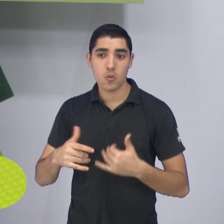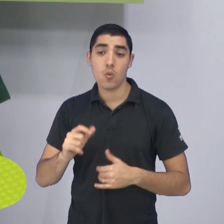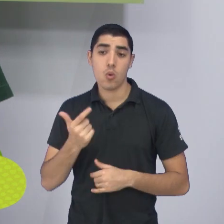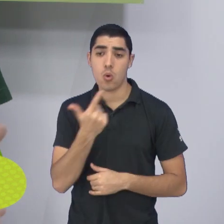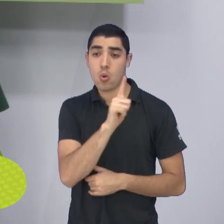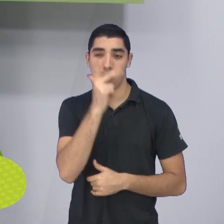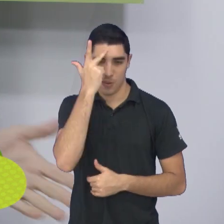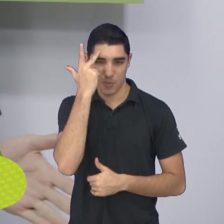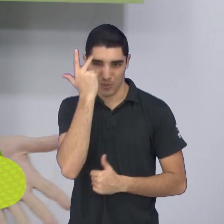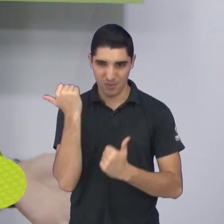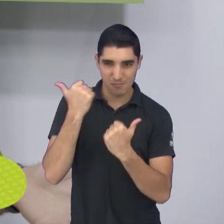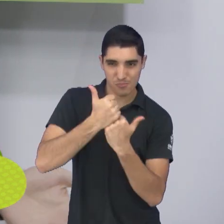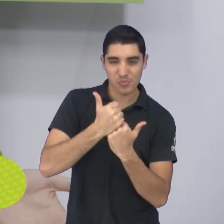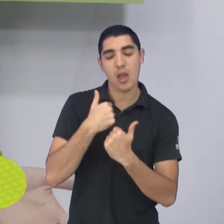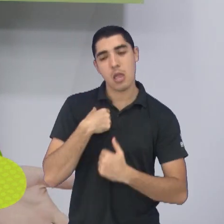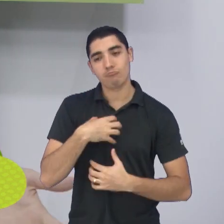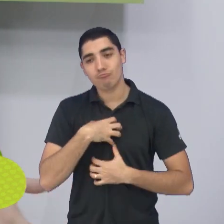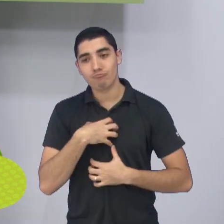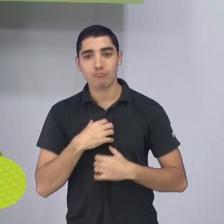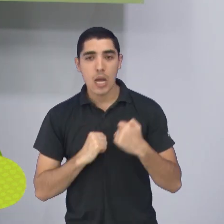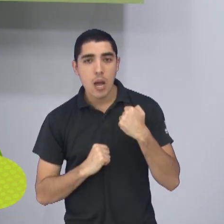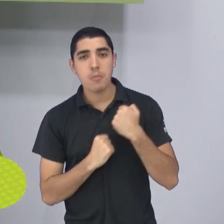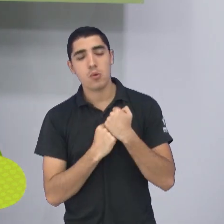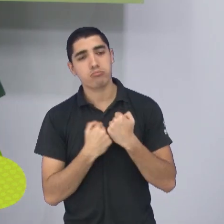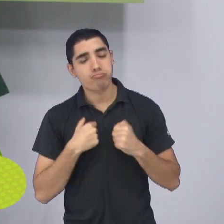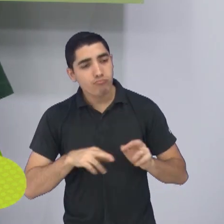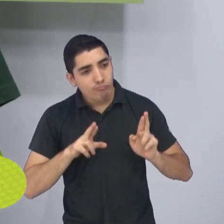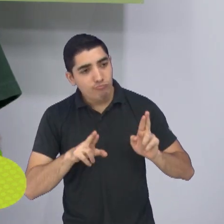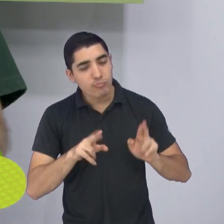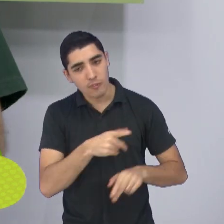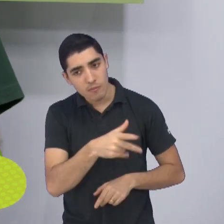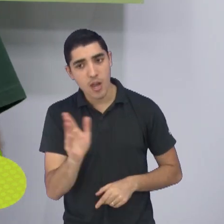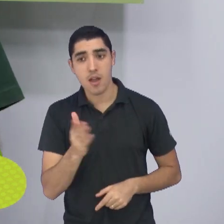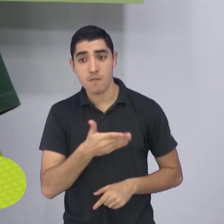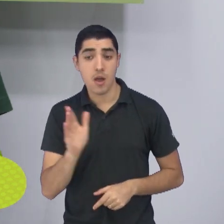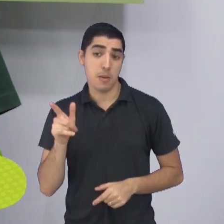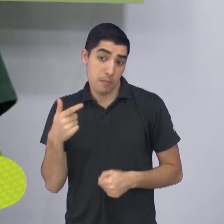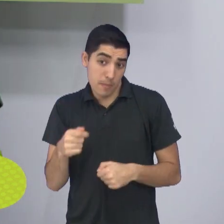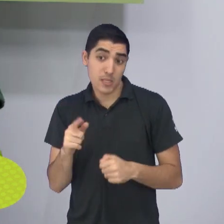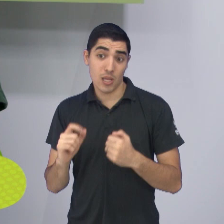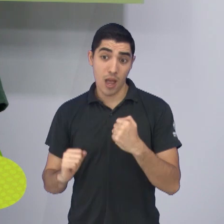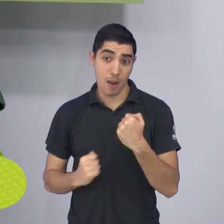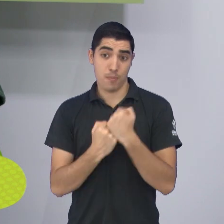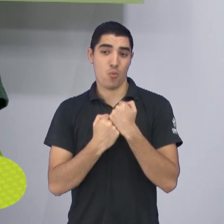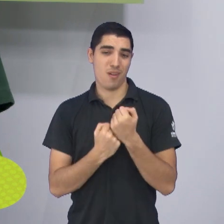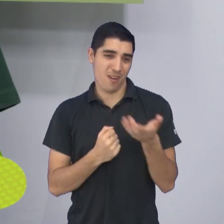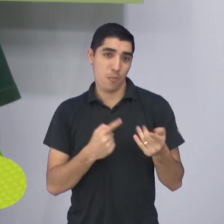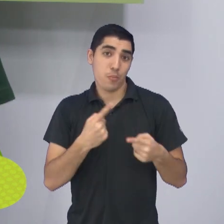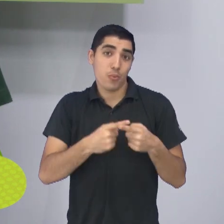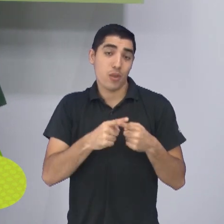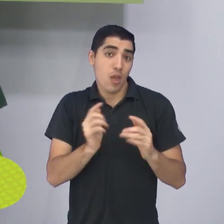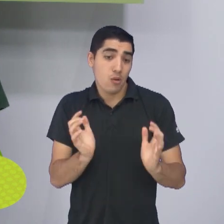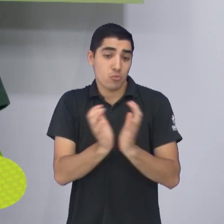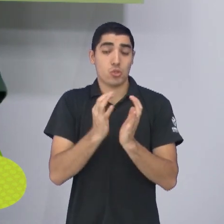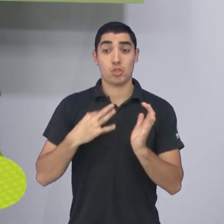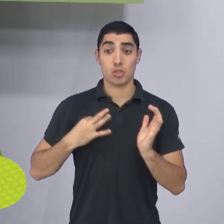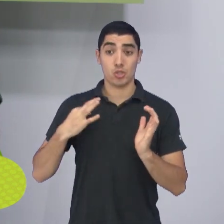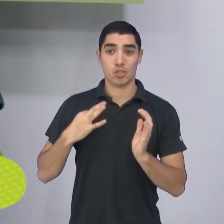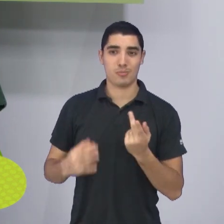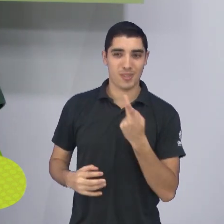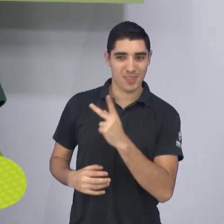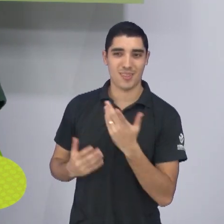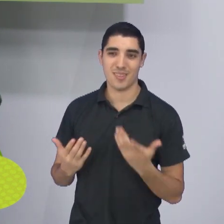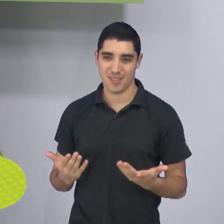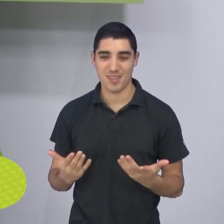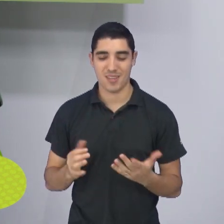não tem, apesar de ele ficar bravo, chateado por não ter entrado nesse jogo, ele tem que torcer pelo time, porque ele está nesse time inserido e, caso o time